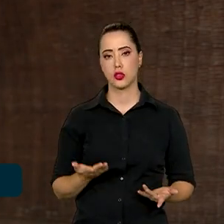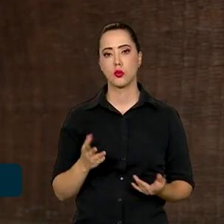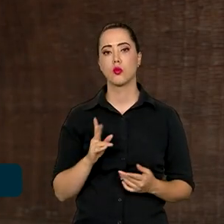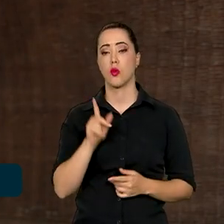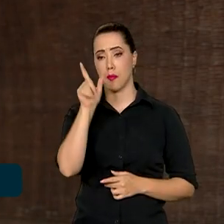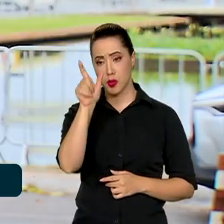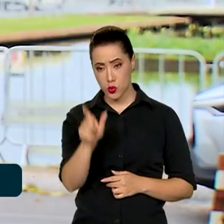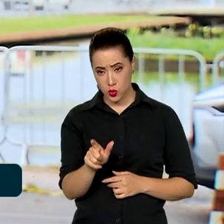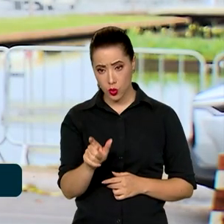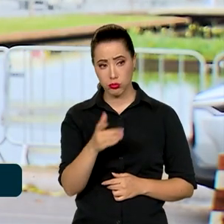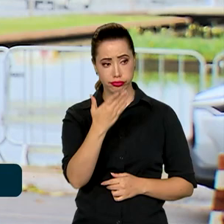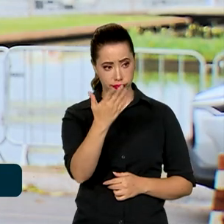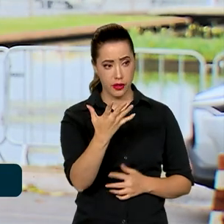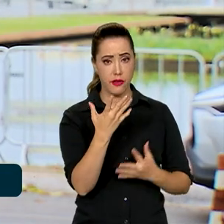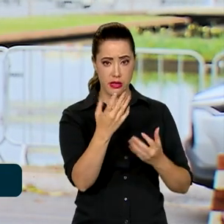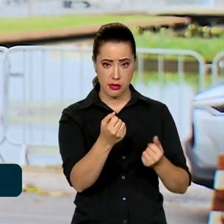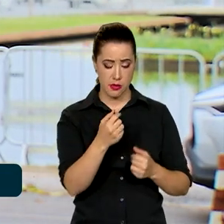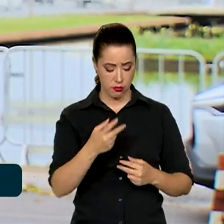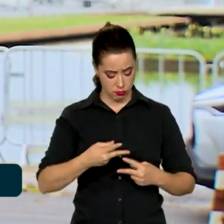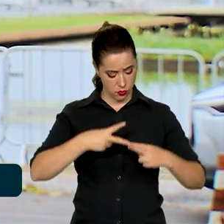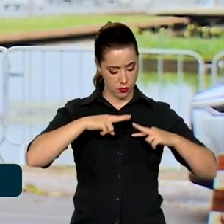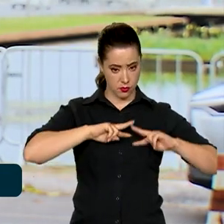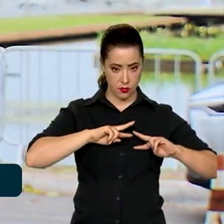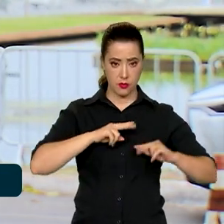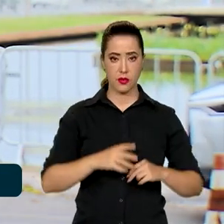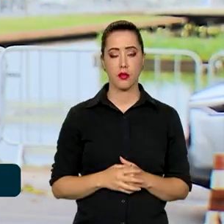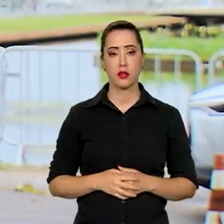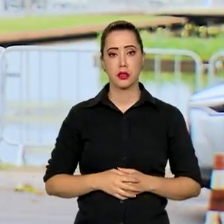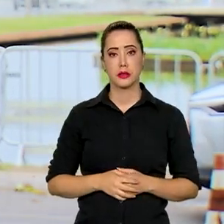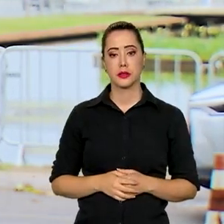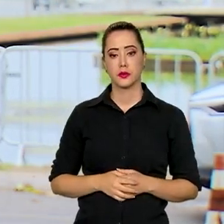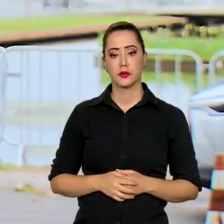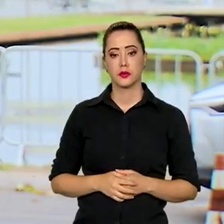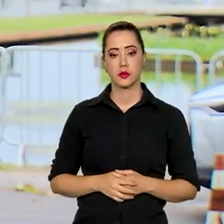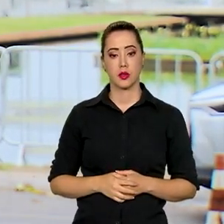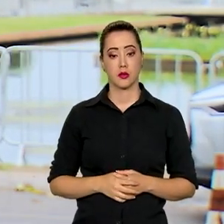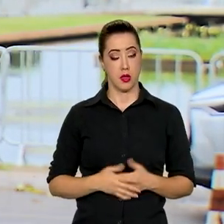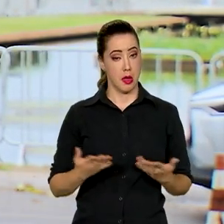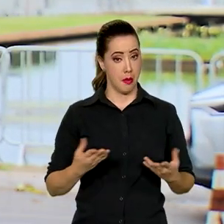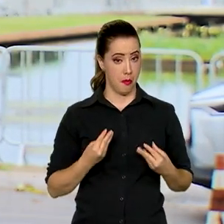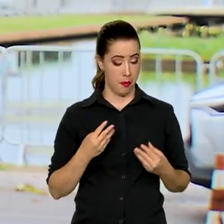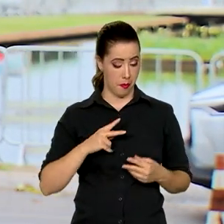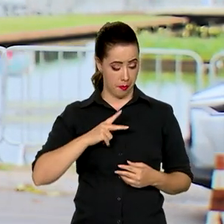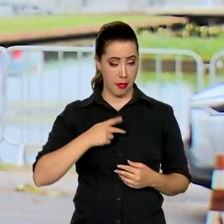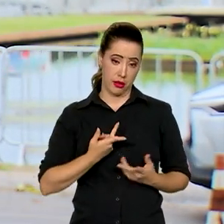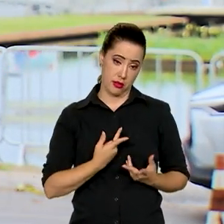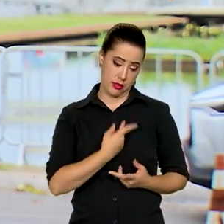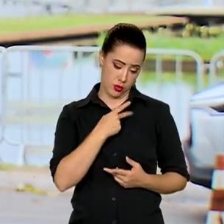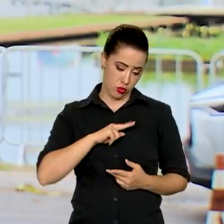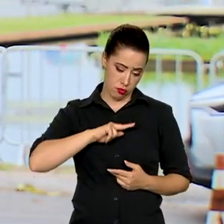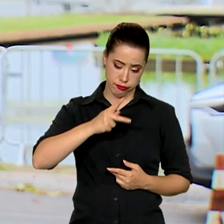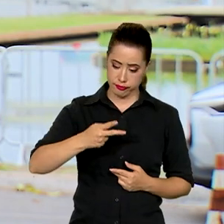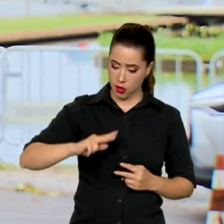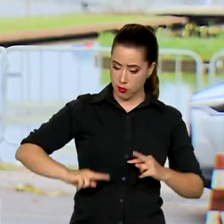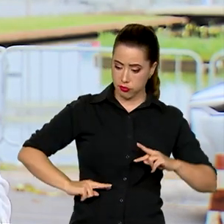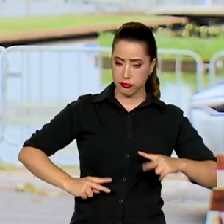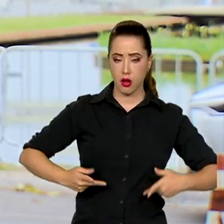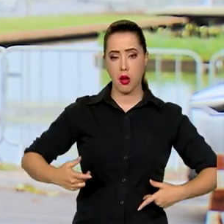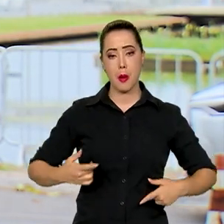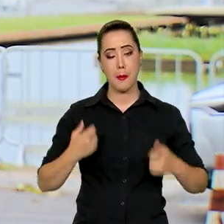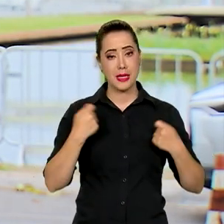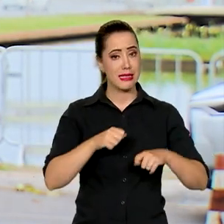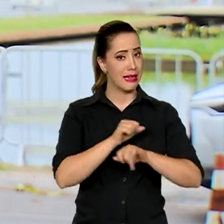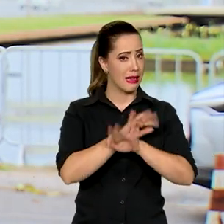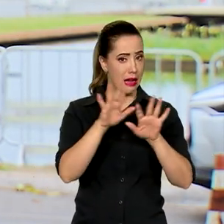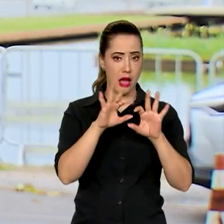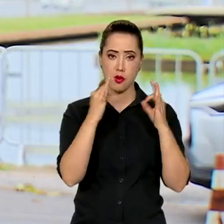o próximo. Para doar órgãos, a pessoa precisa deixar essa intenção clara para a família. A doação só